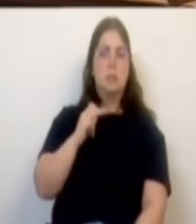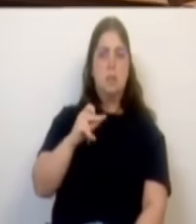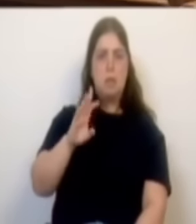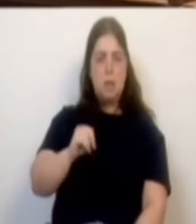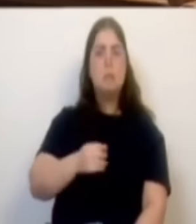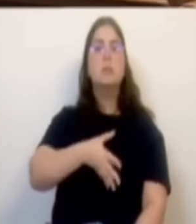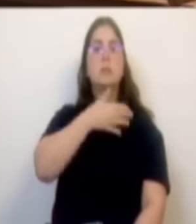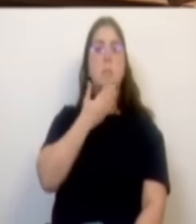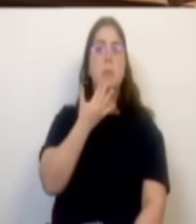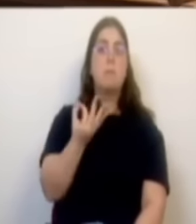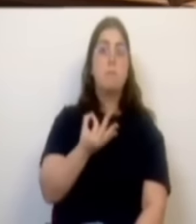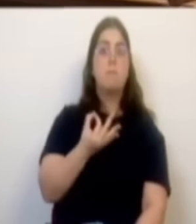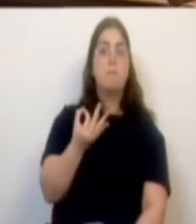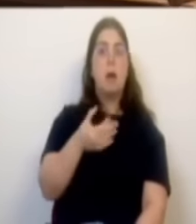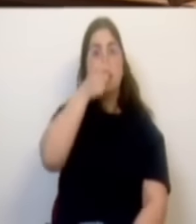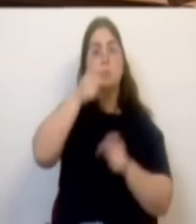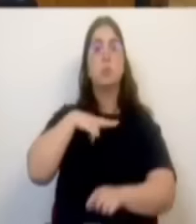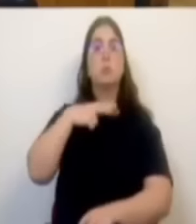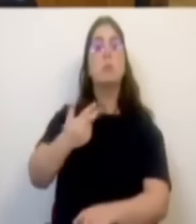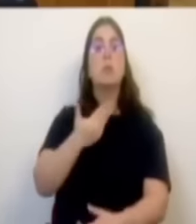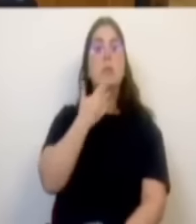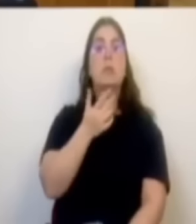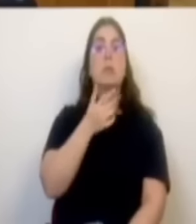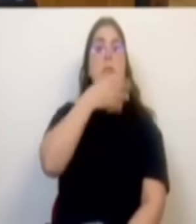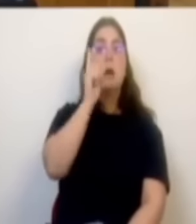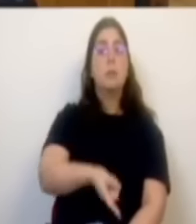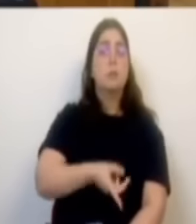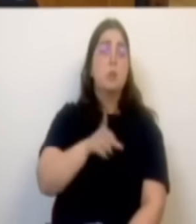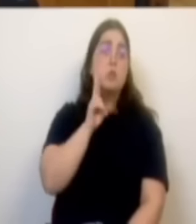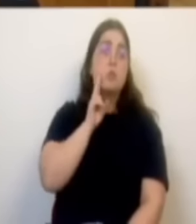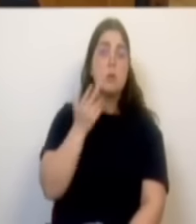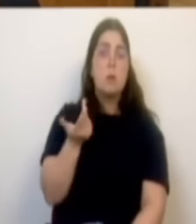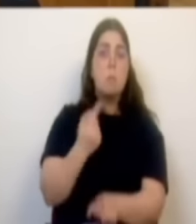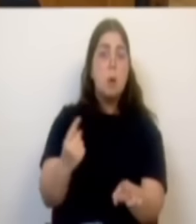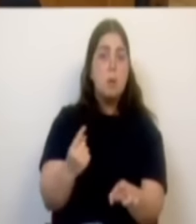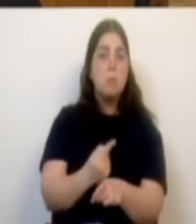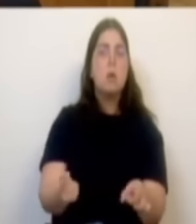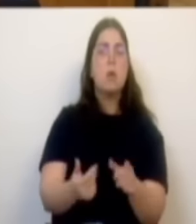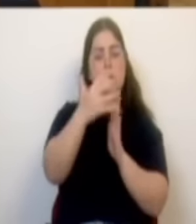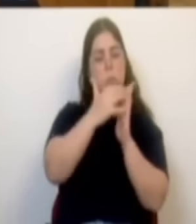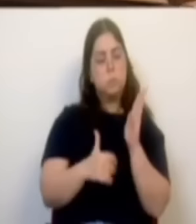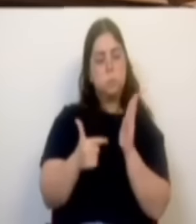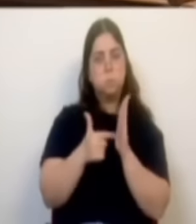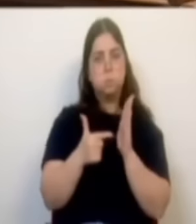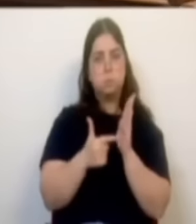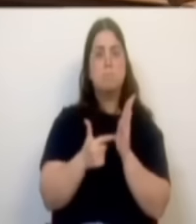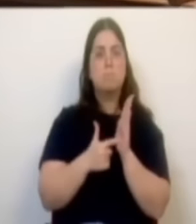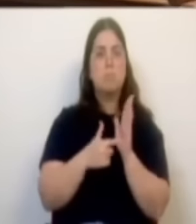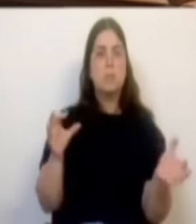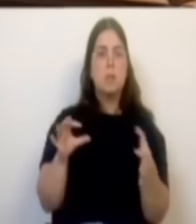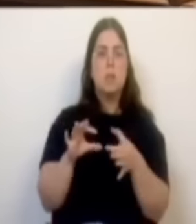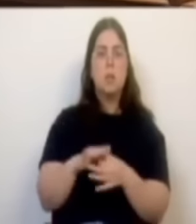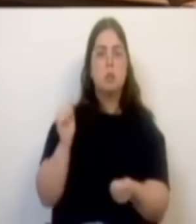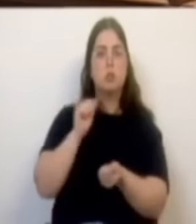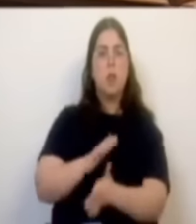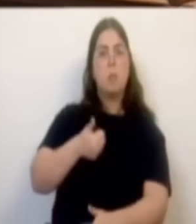portugueses. Sabe porquê? Sabe porquê? Porque num texto saído na publicação Bom Dia, o Sr.